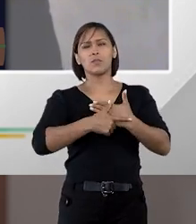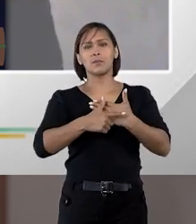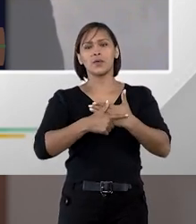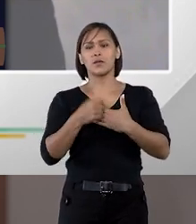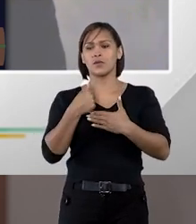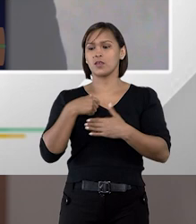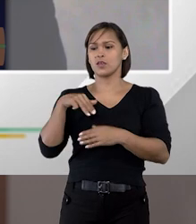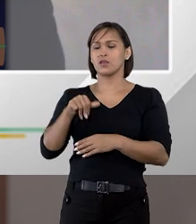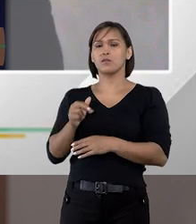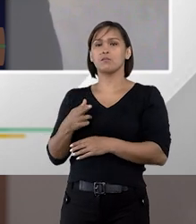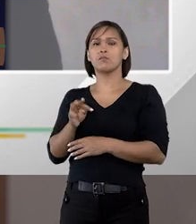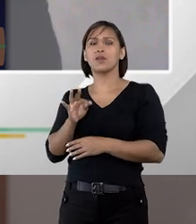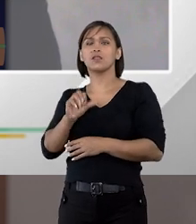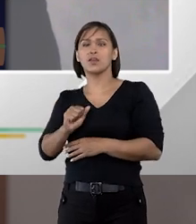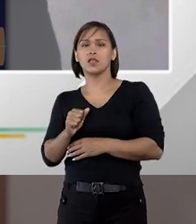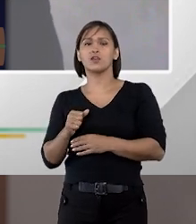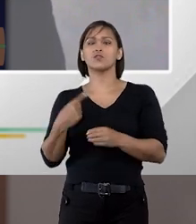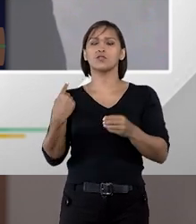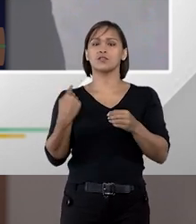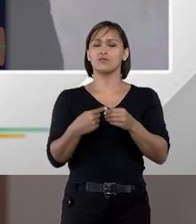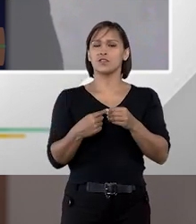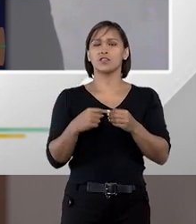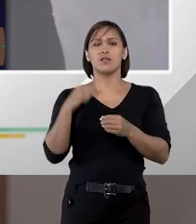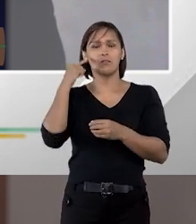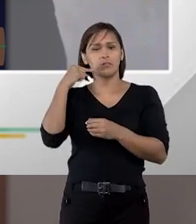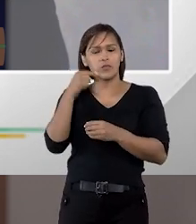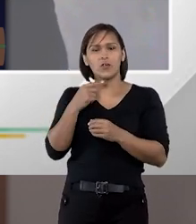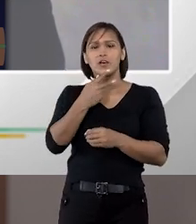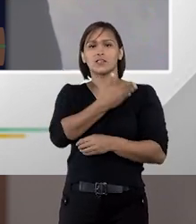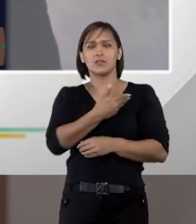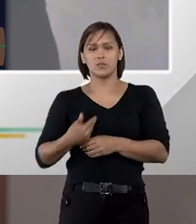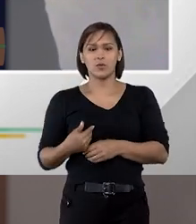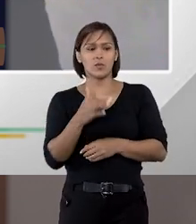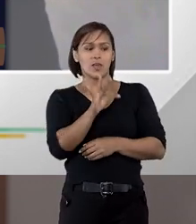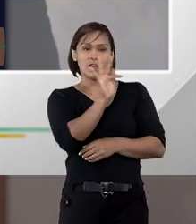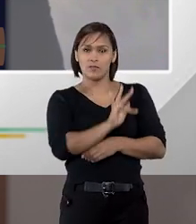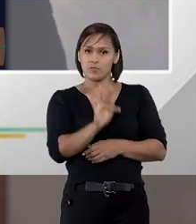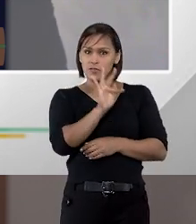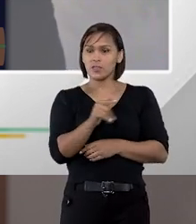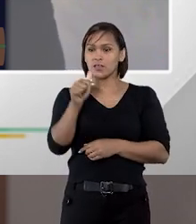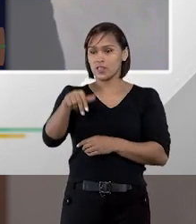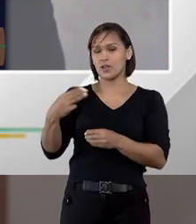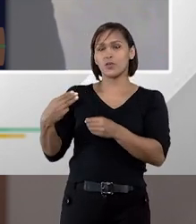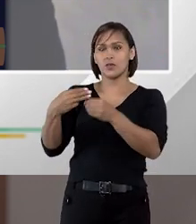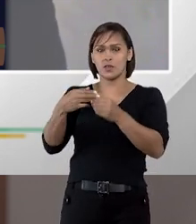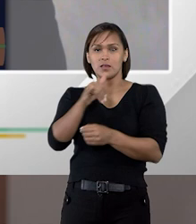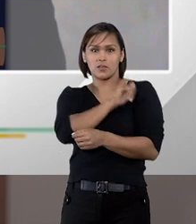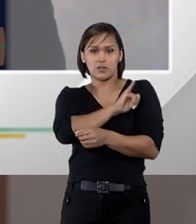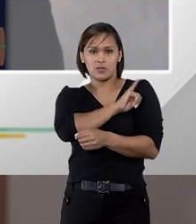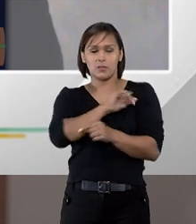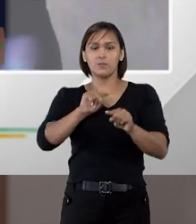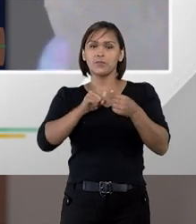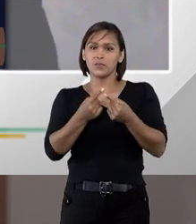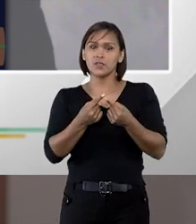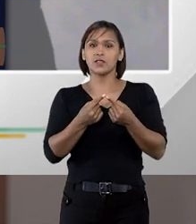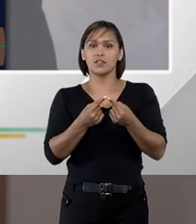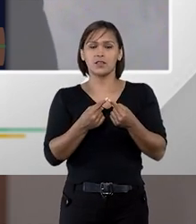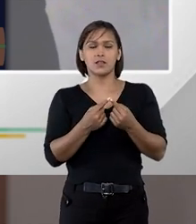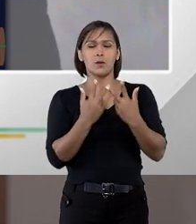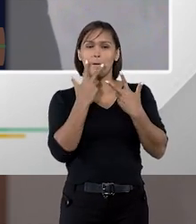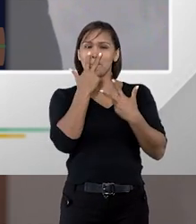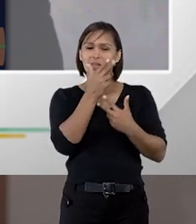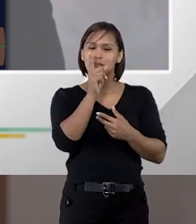que eu e Matheus Carvalho fazemos aí dentro da advocacia pública, ele, federal, e eu aqui no município do Rio de Janeiro. Então,